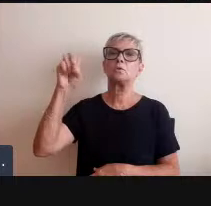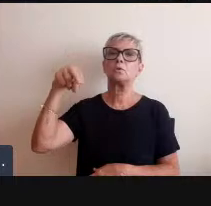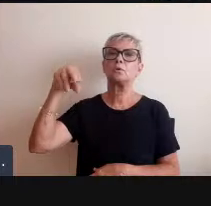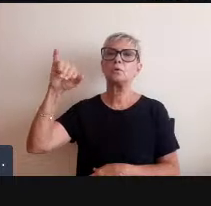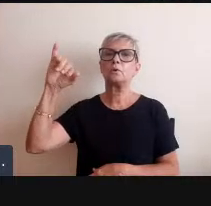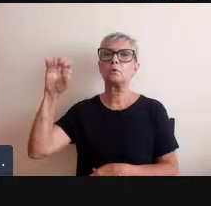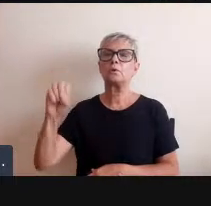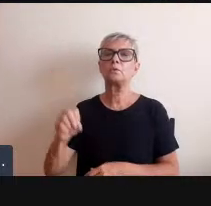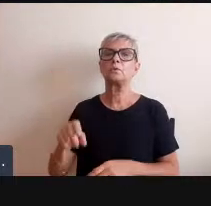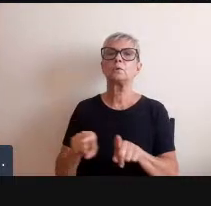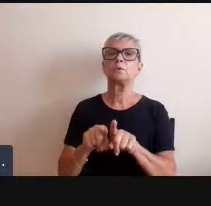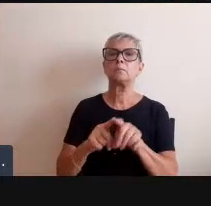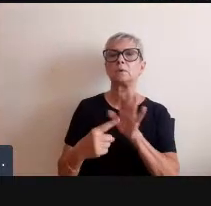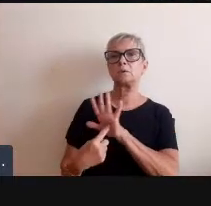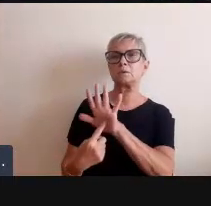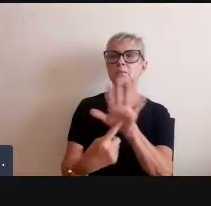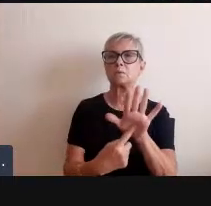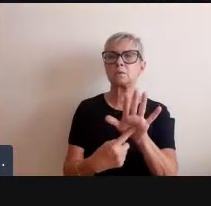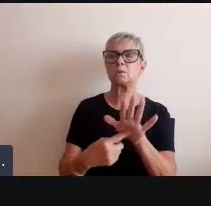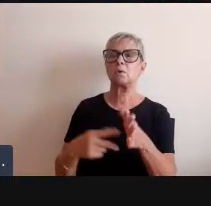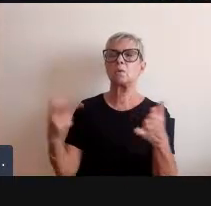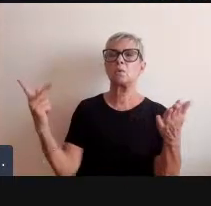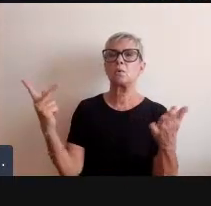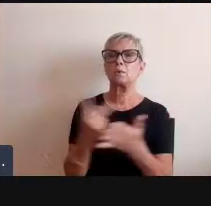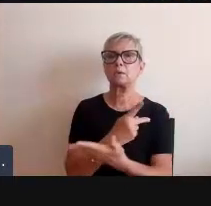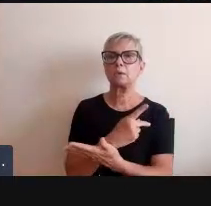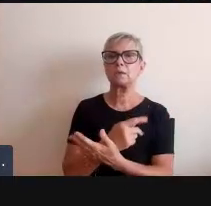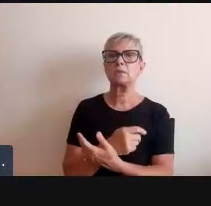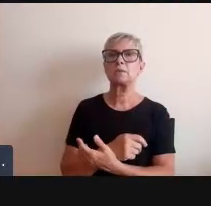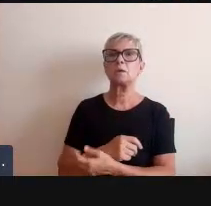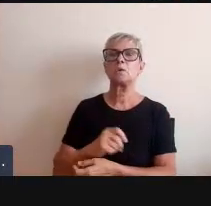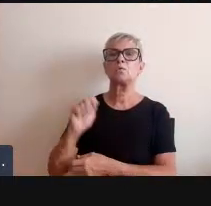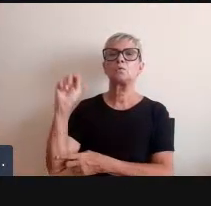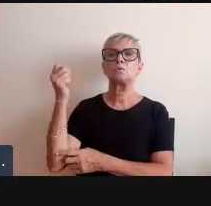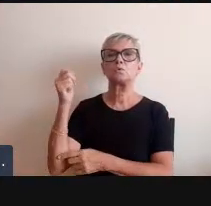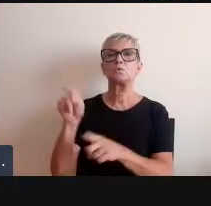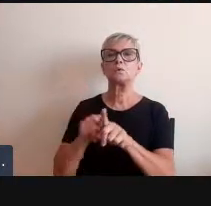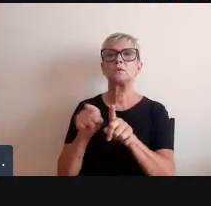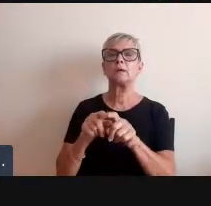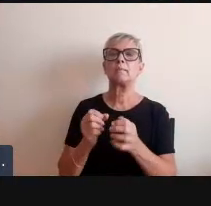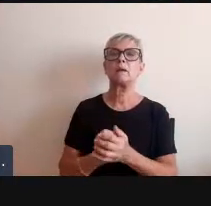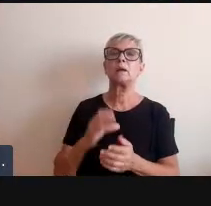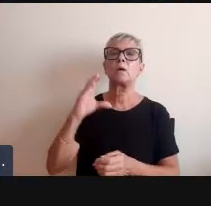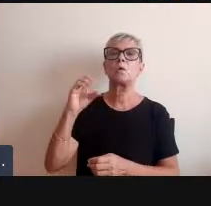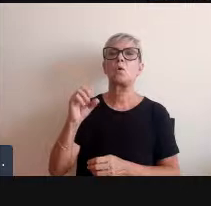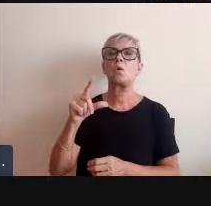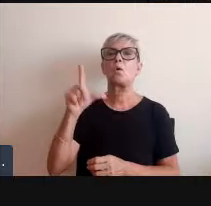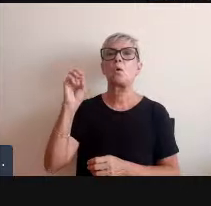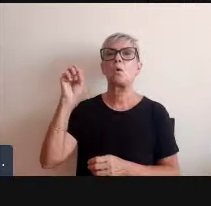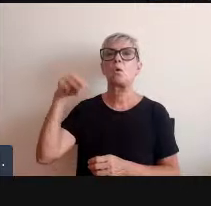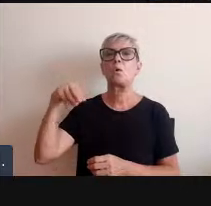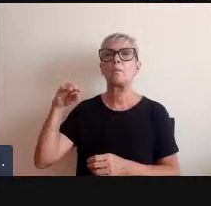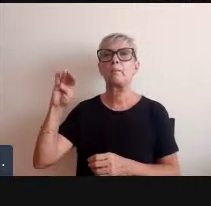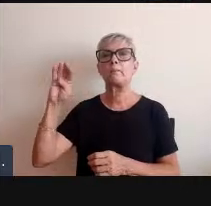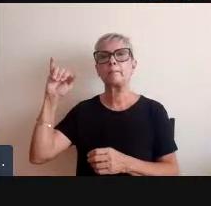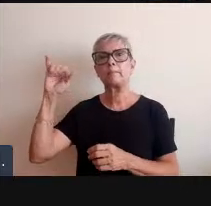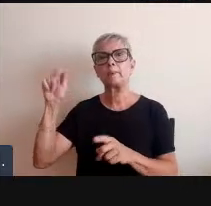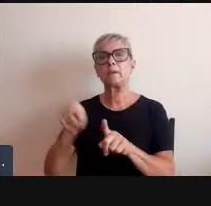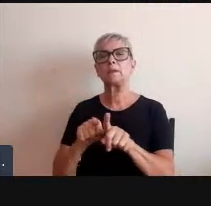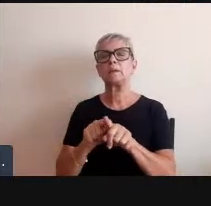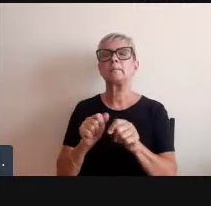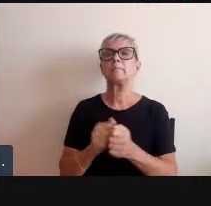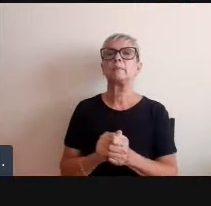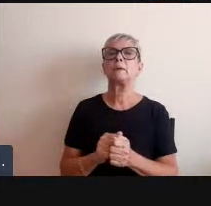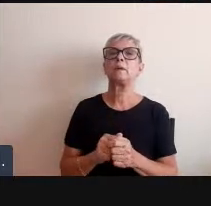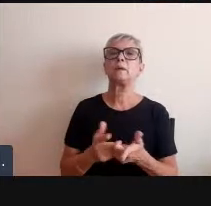exposição esteve no Chile esteve no Uruguai na Venezuela na Colômbia aqui na Média do Sul e foi inspirada nessa